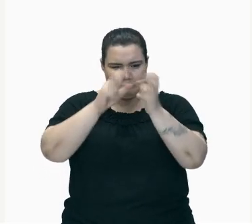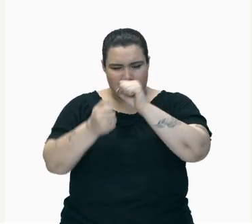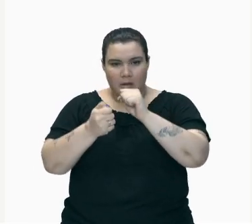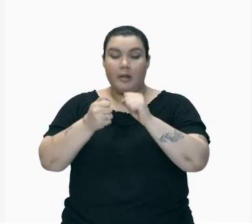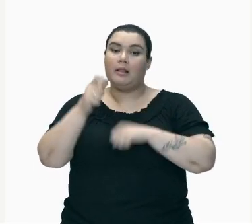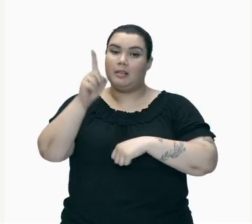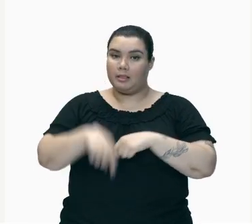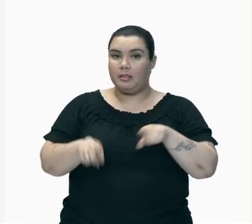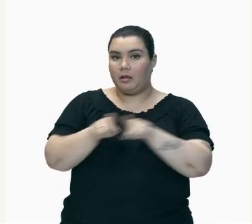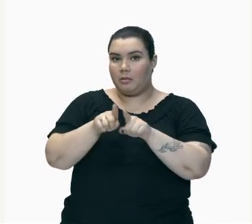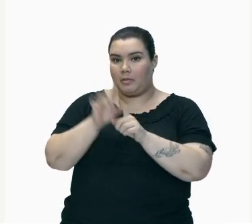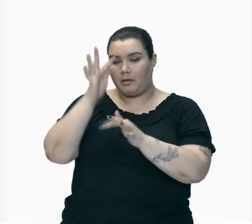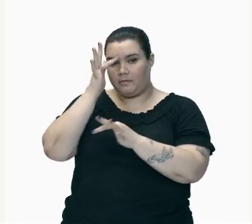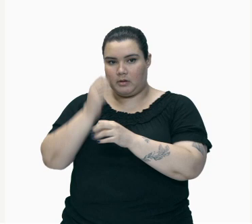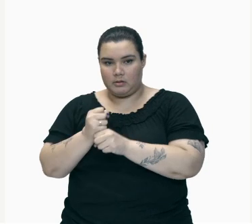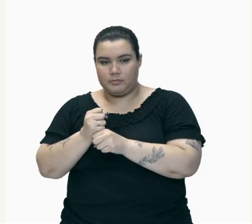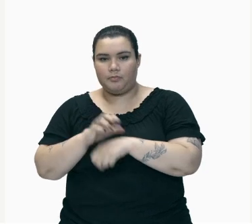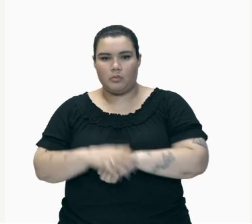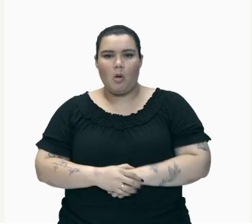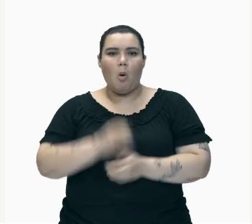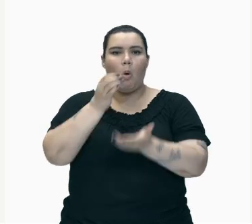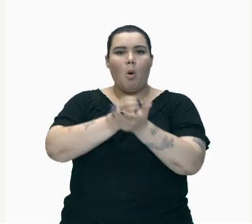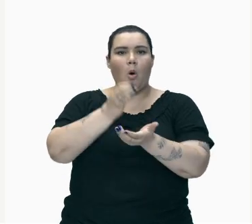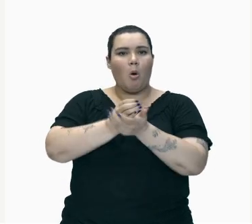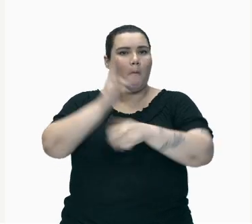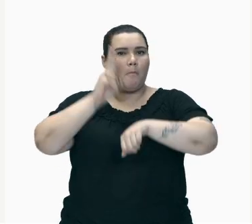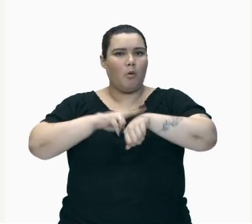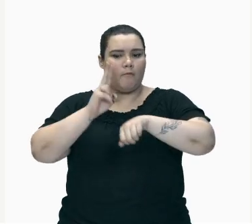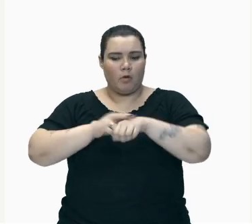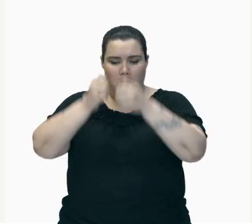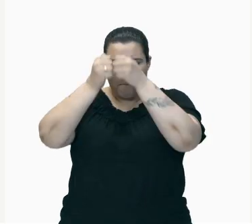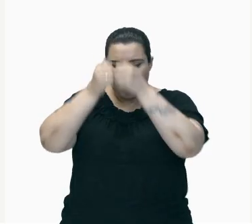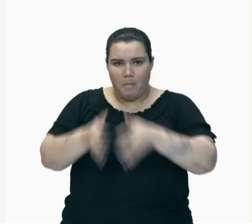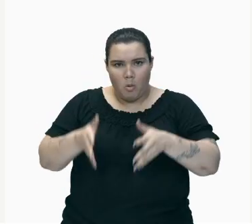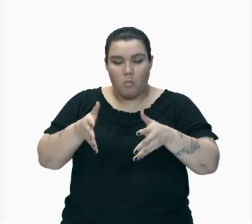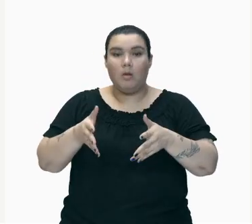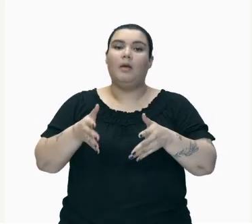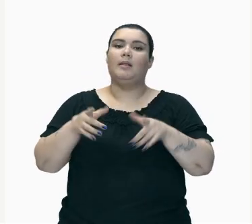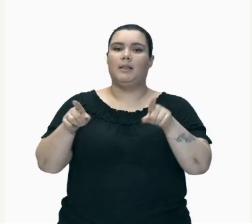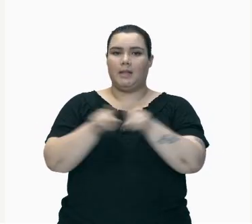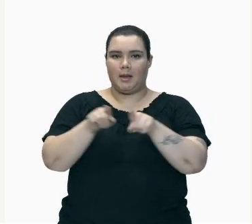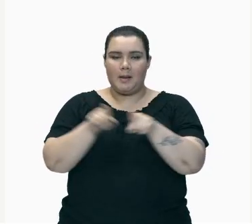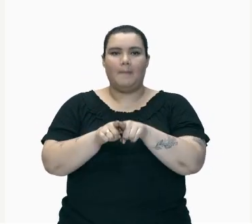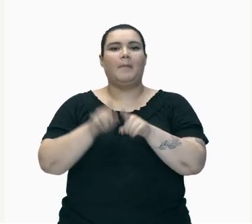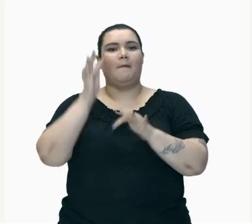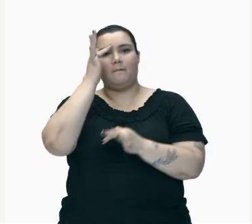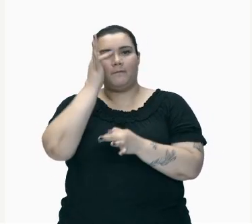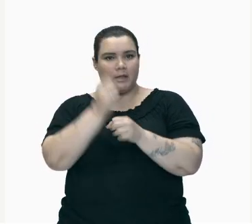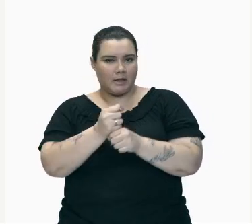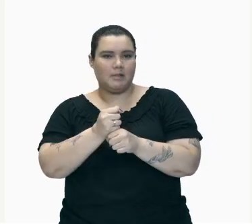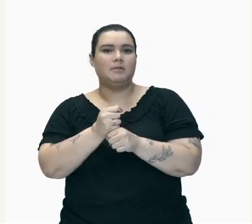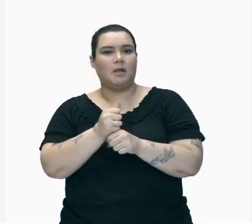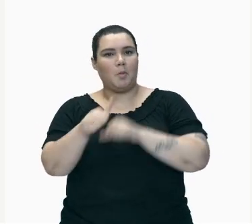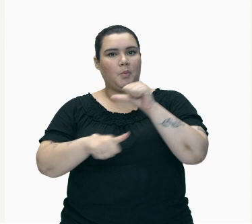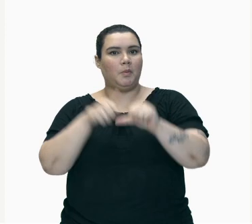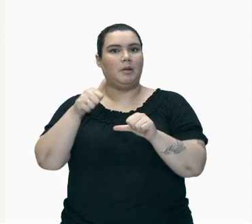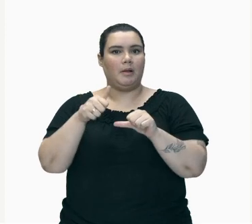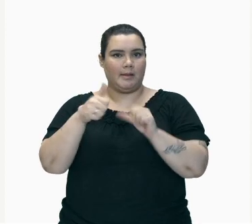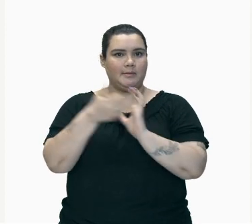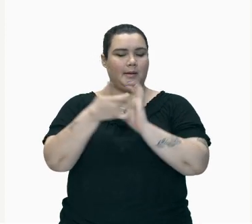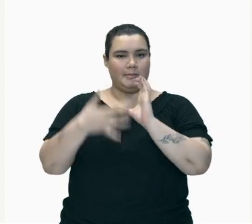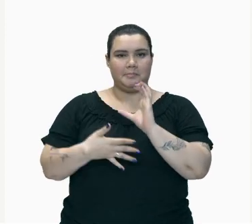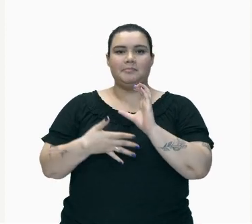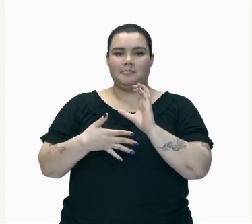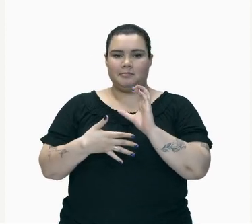três São transformações Físicas Ela não altera Quimicamente A estrutura Então